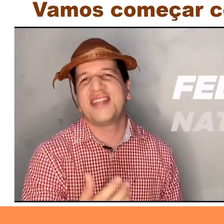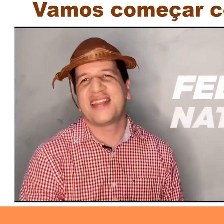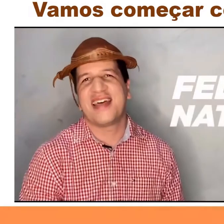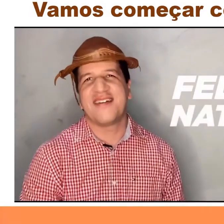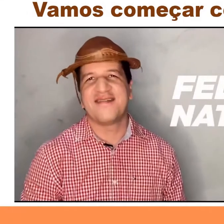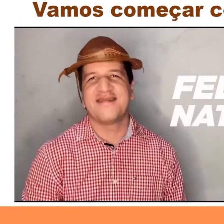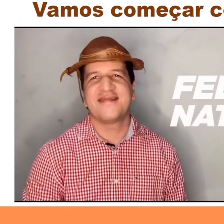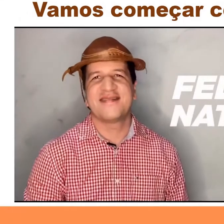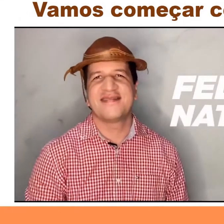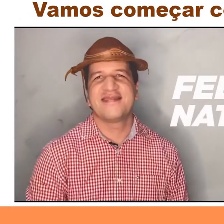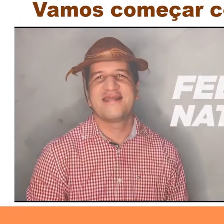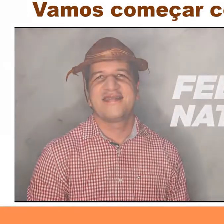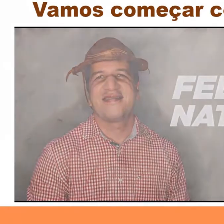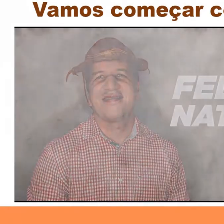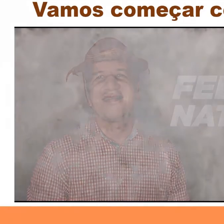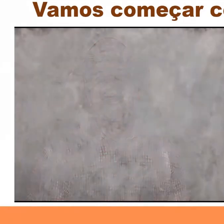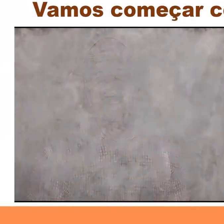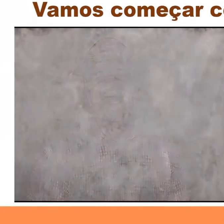Feliz Natal!